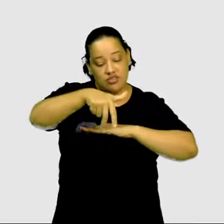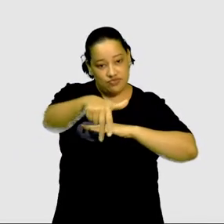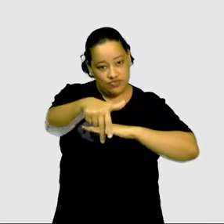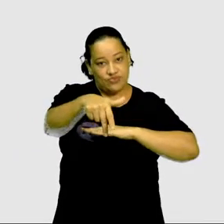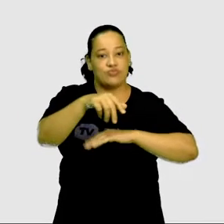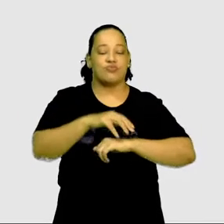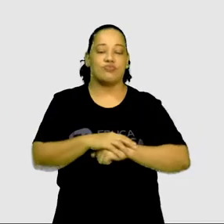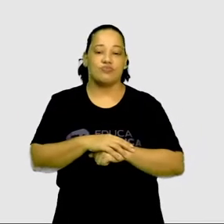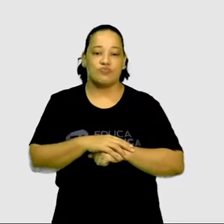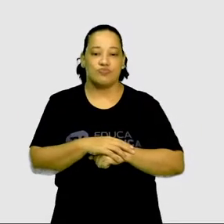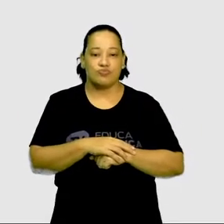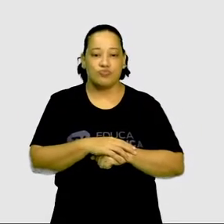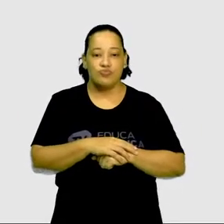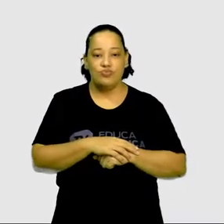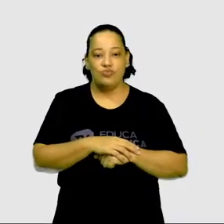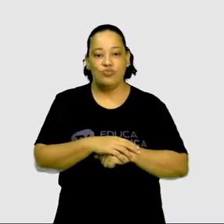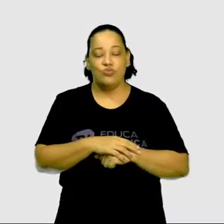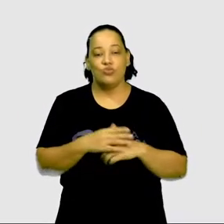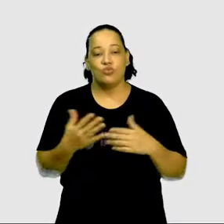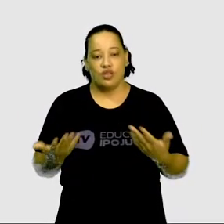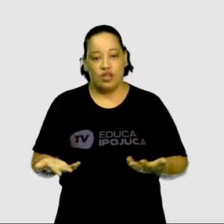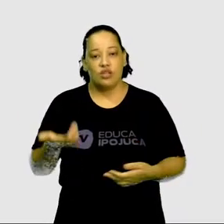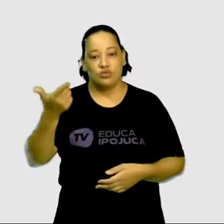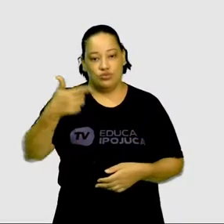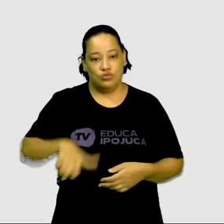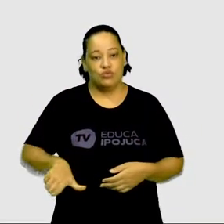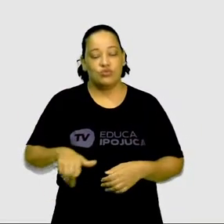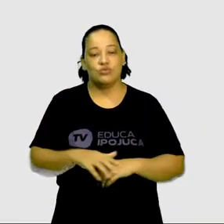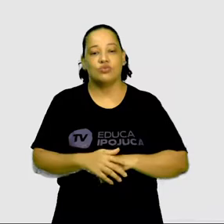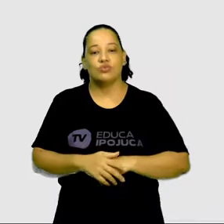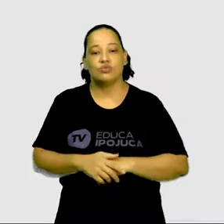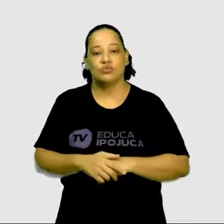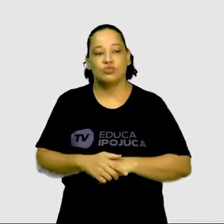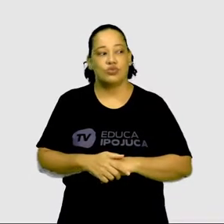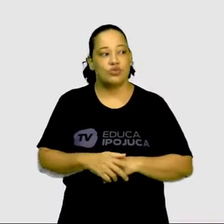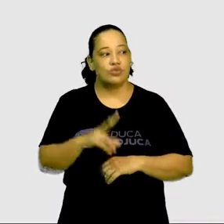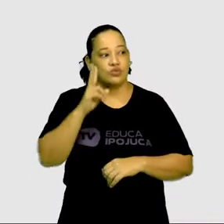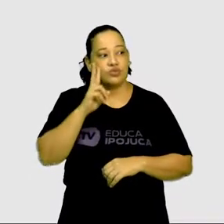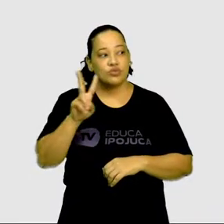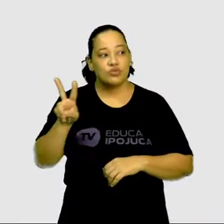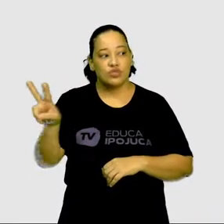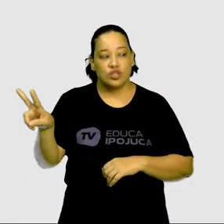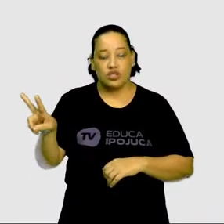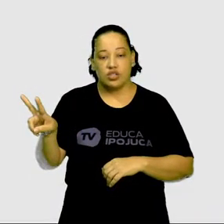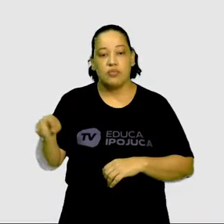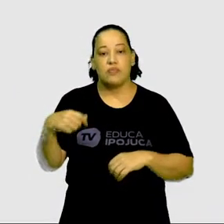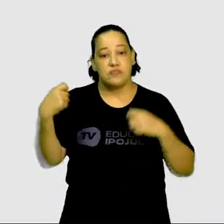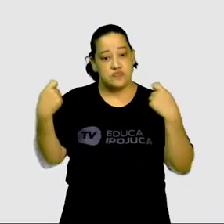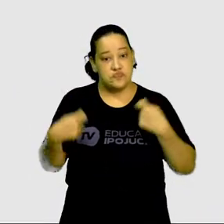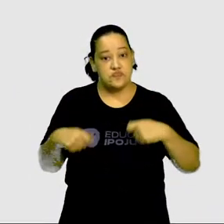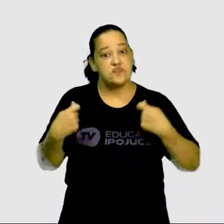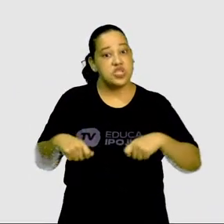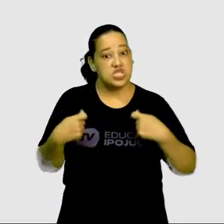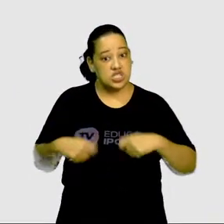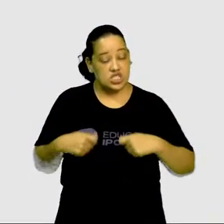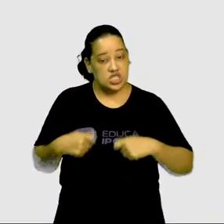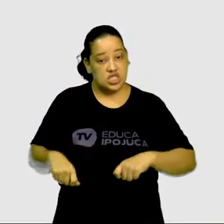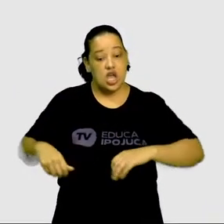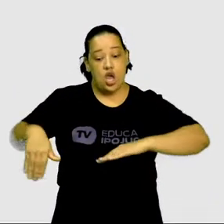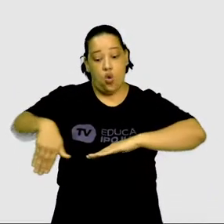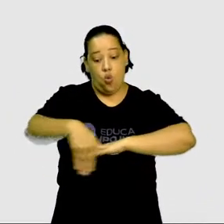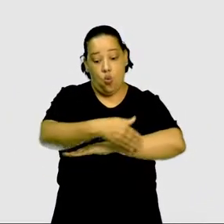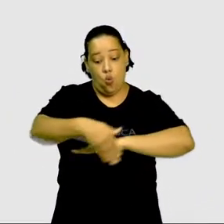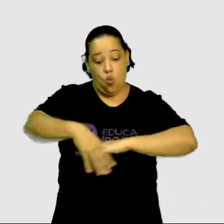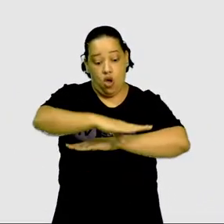rua. Aí, mais uma vez, aí temos aí, devemos atravessar a rua na